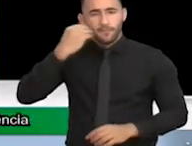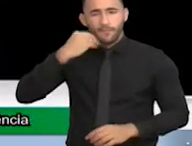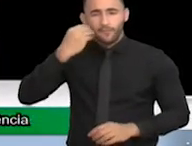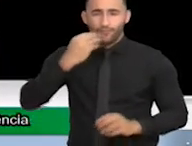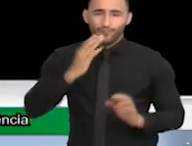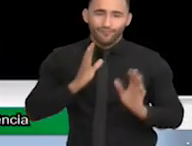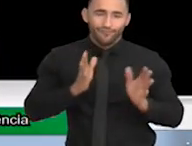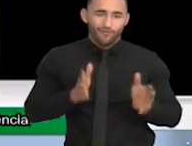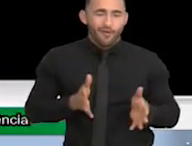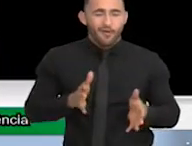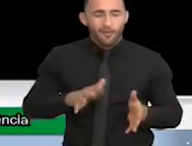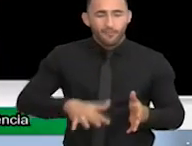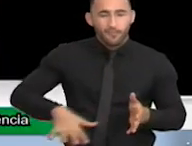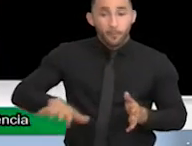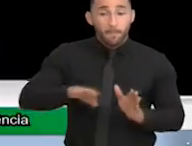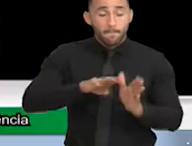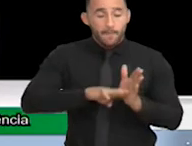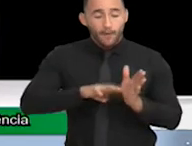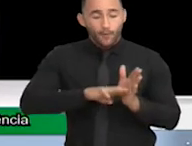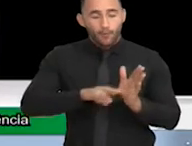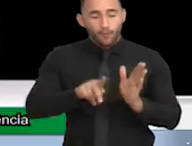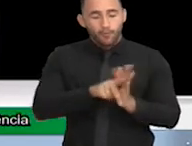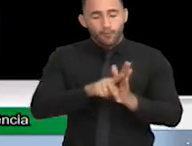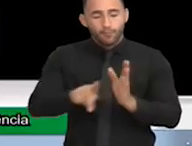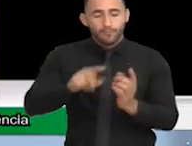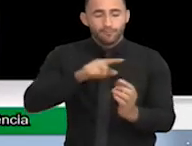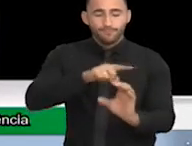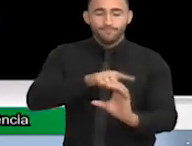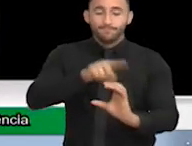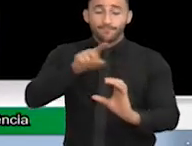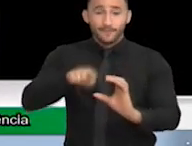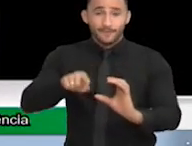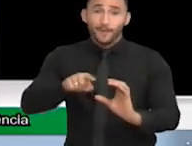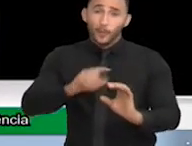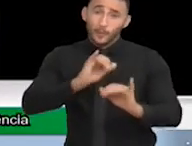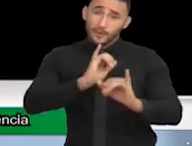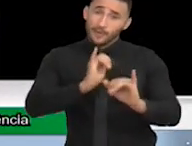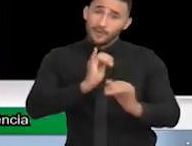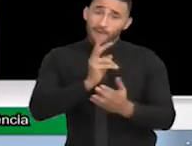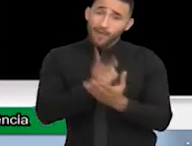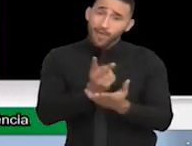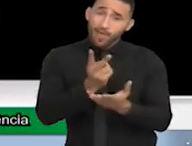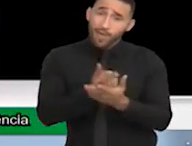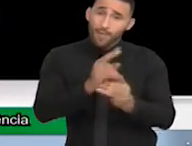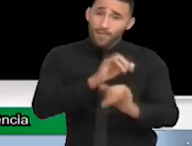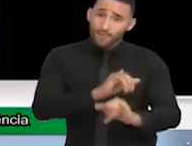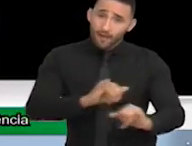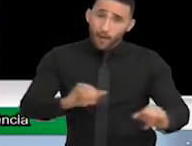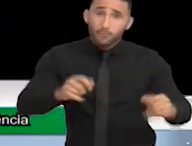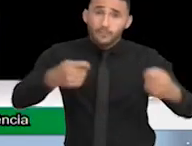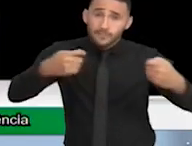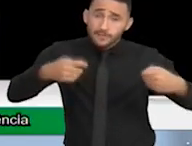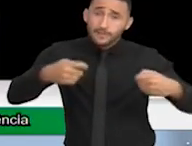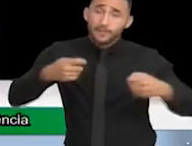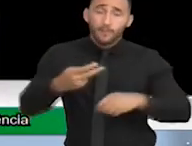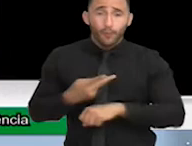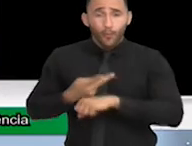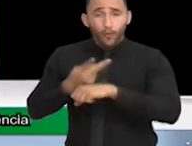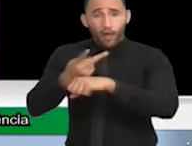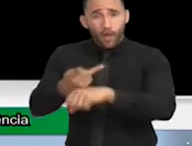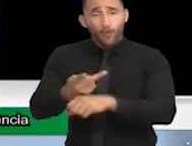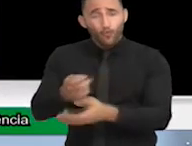no método baseado na ciência. E é o que eu falo para vocês. Vocês busquem mesmo, porque